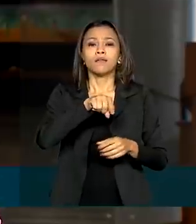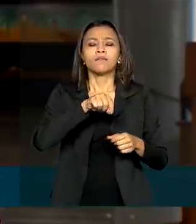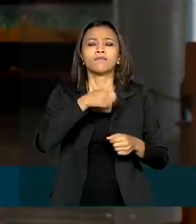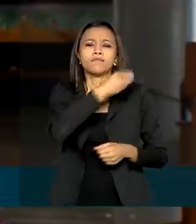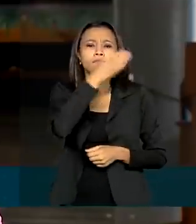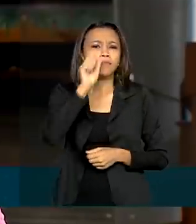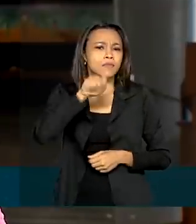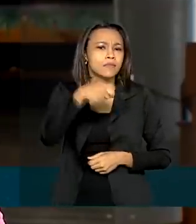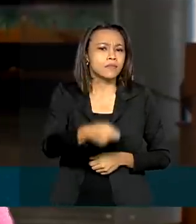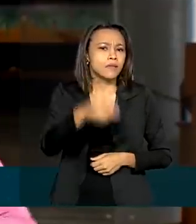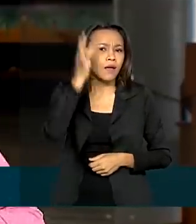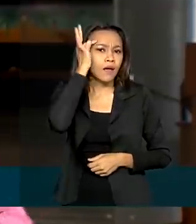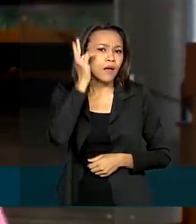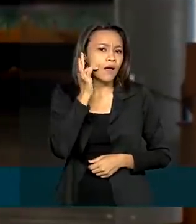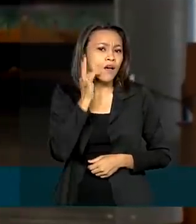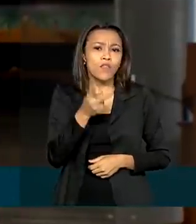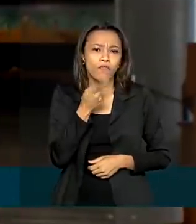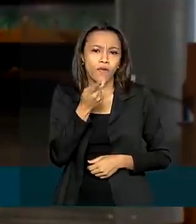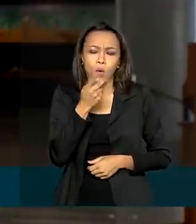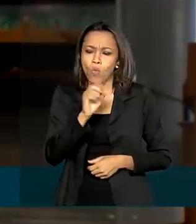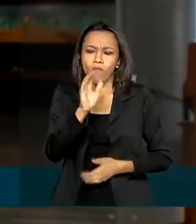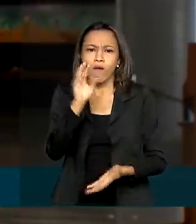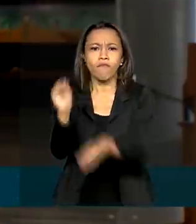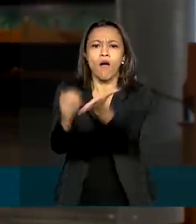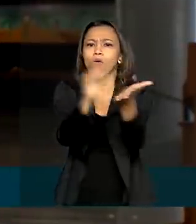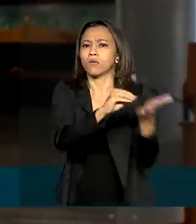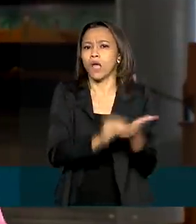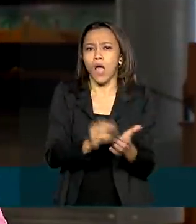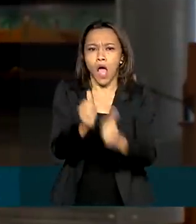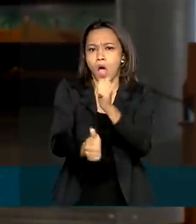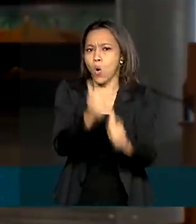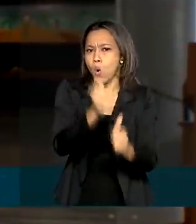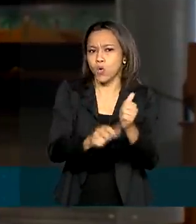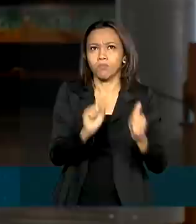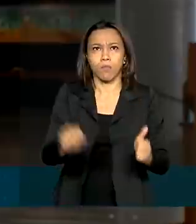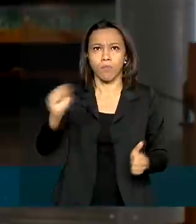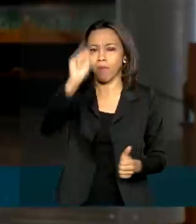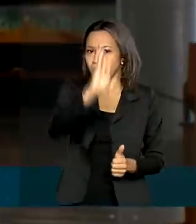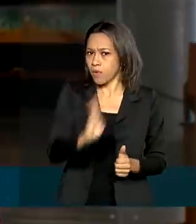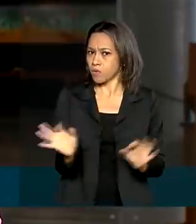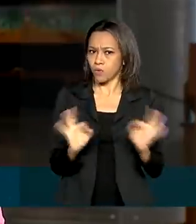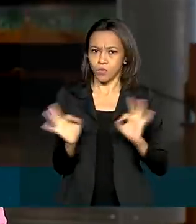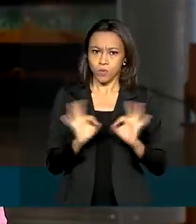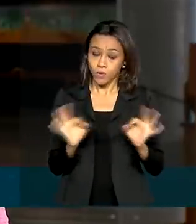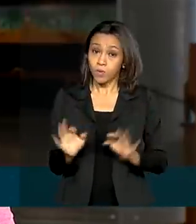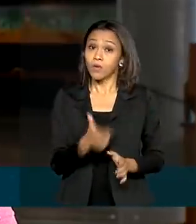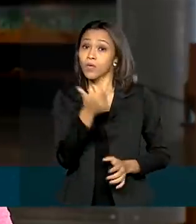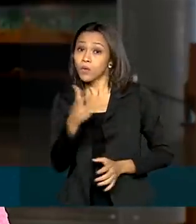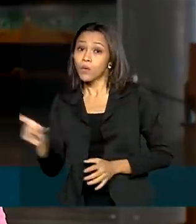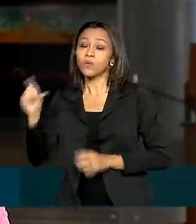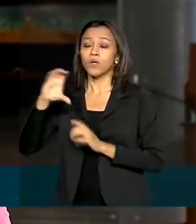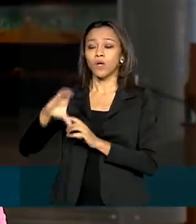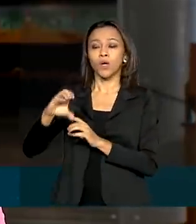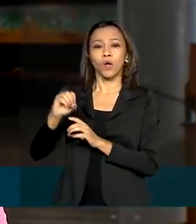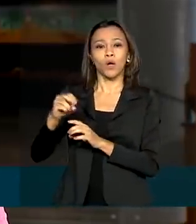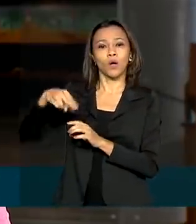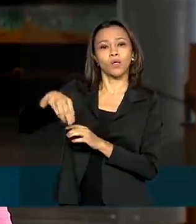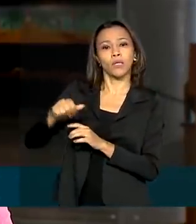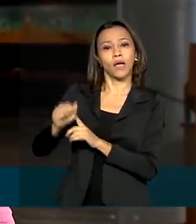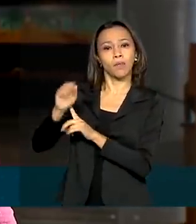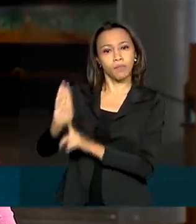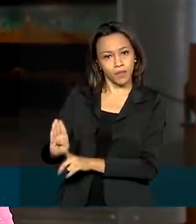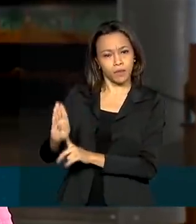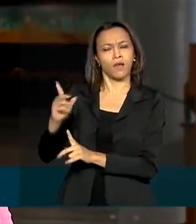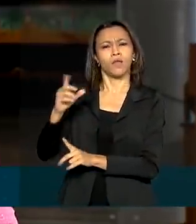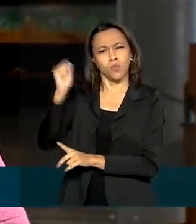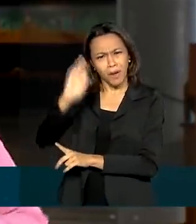desabastecimento de arroz no país, então a população pode ficar tranquila. E segundo a Conab, a Companhia Nacional de Abastecimento, o Brasil tem